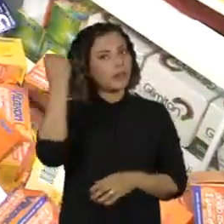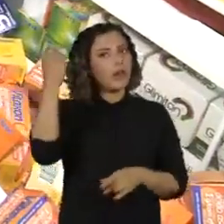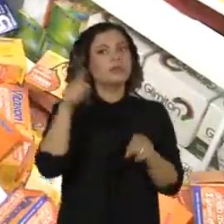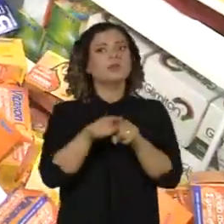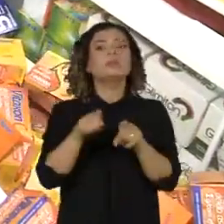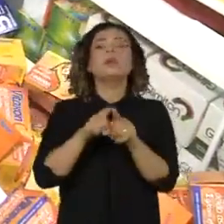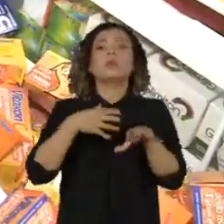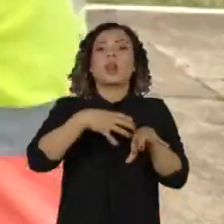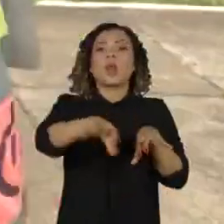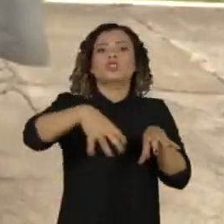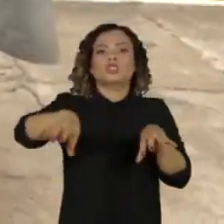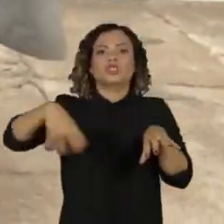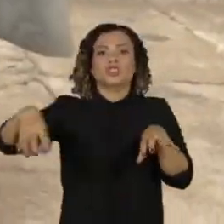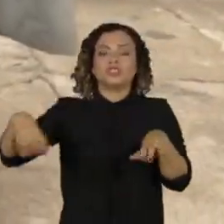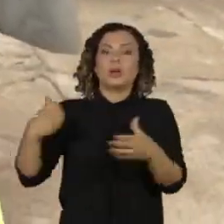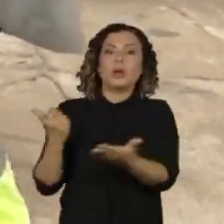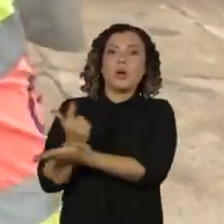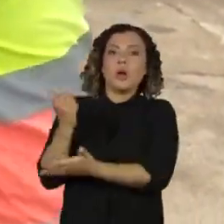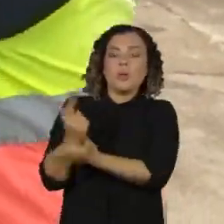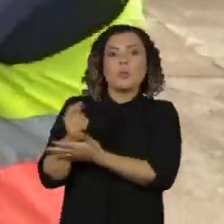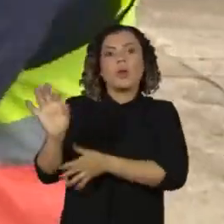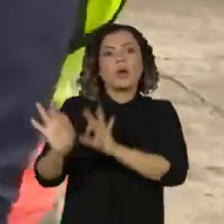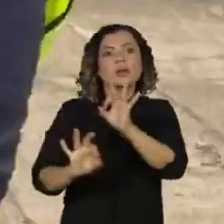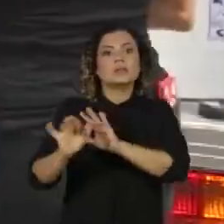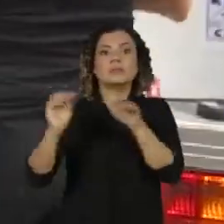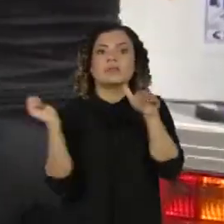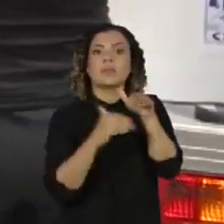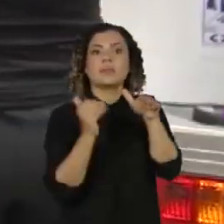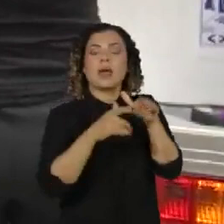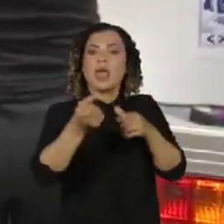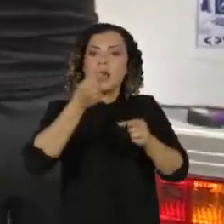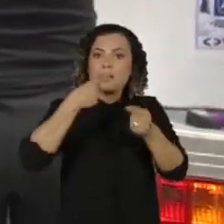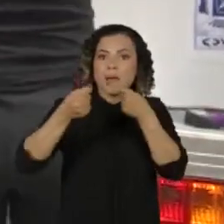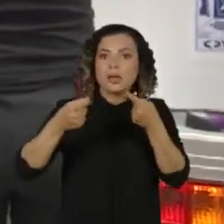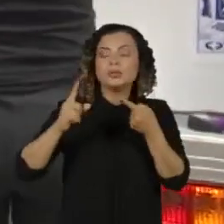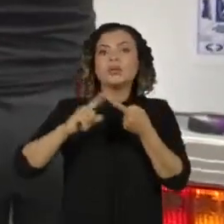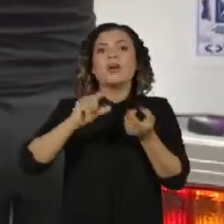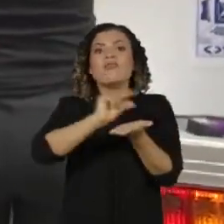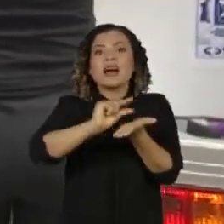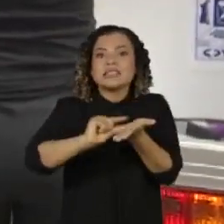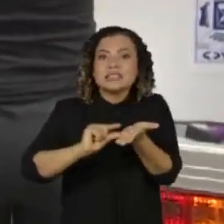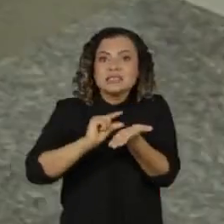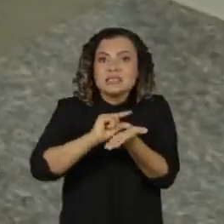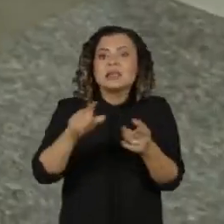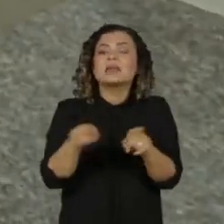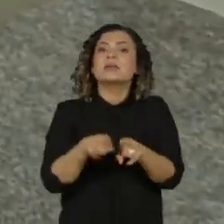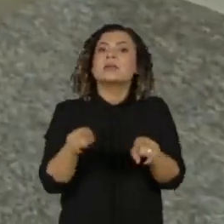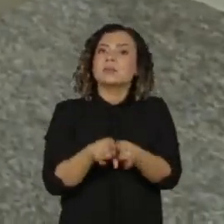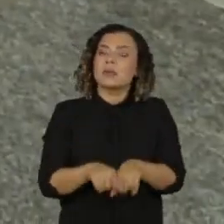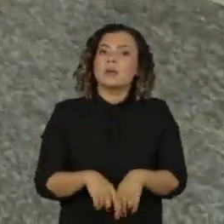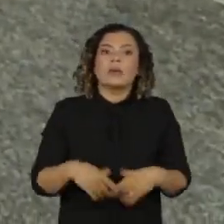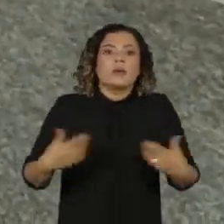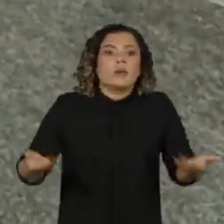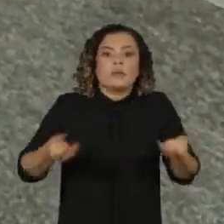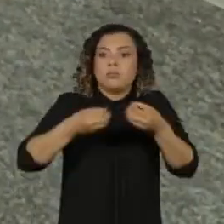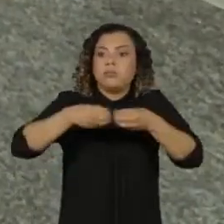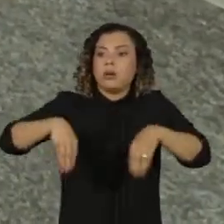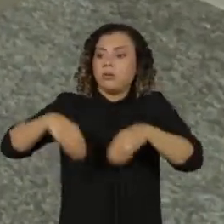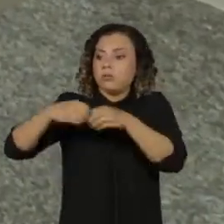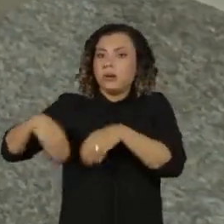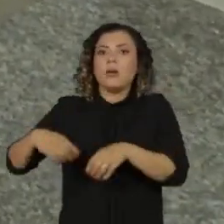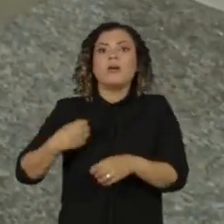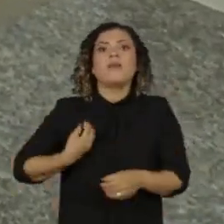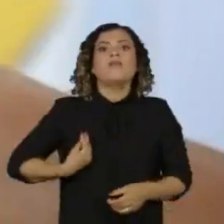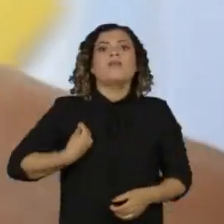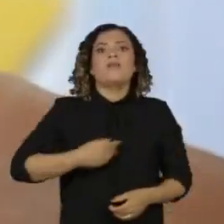básicas na logística, compras e organização de estoques. Milhões de doses de vacinas, por exemplo, foram perdidas após o prazo de